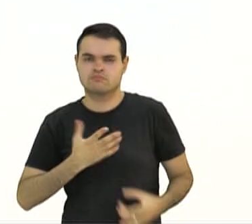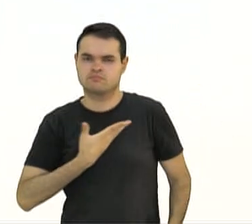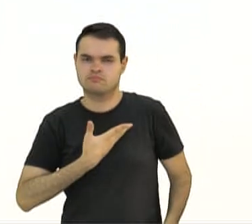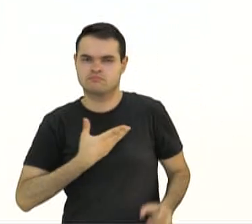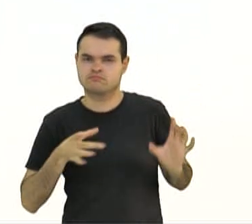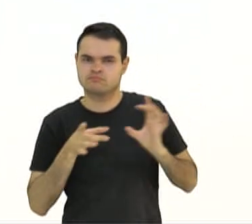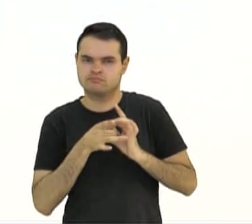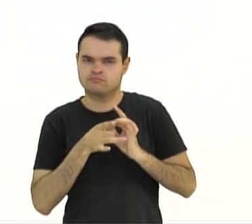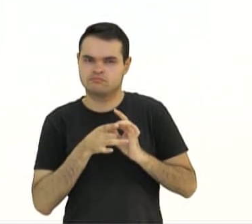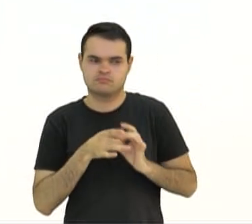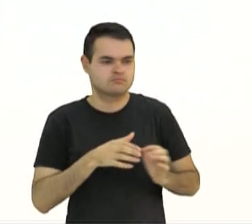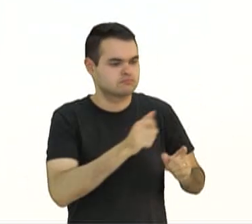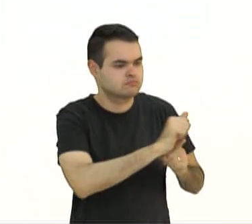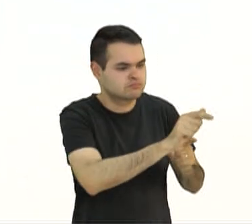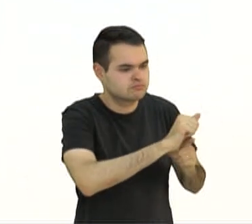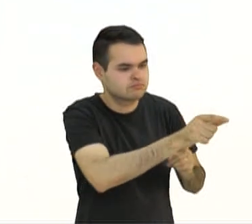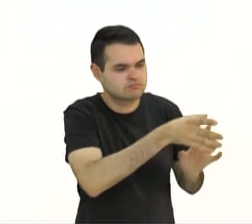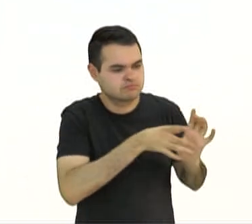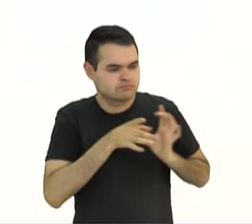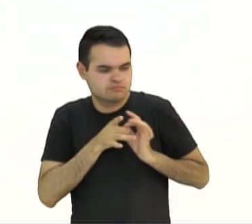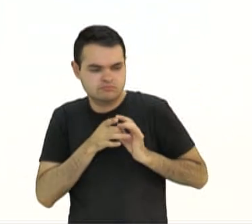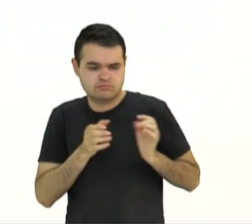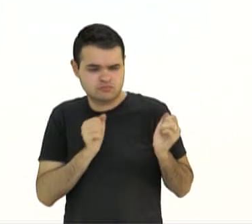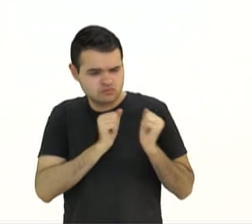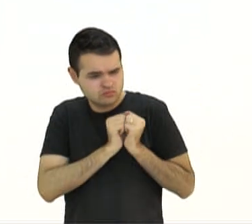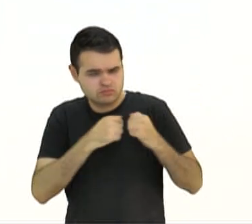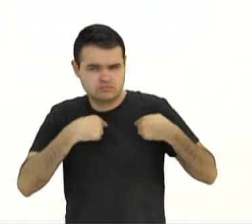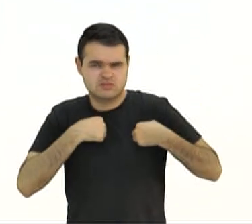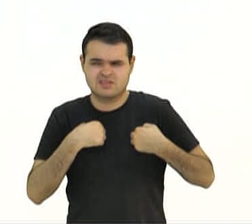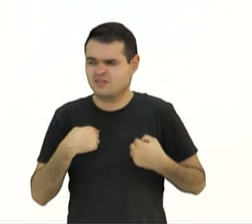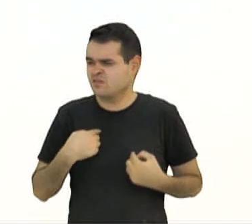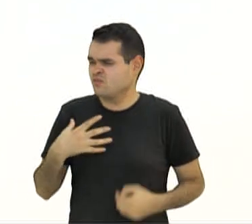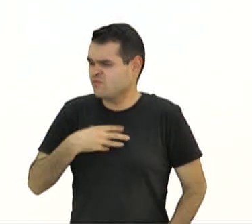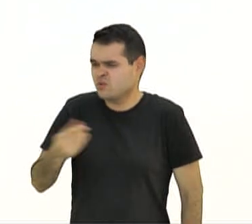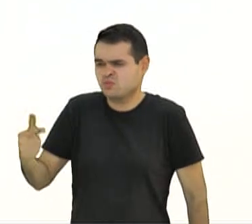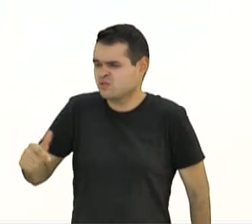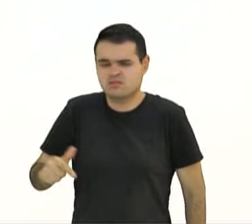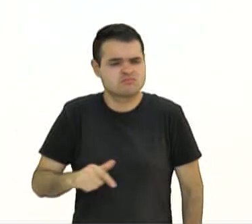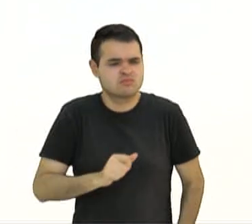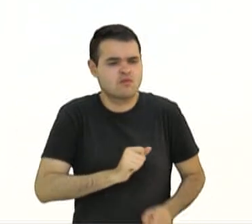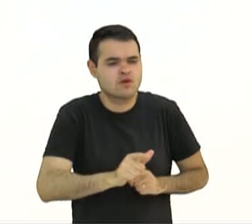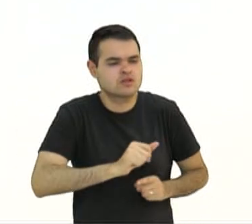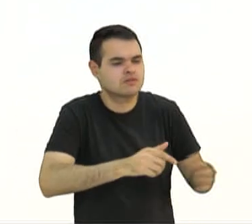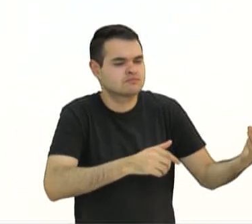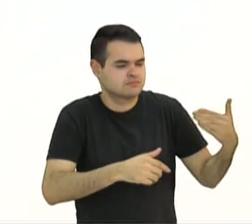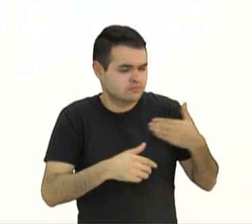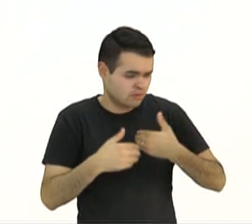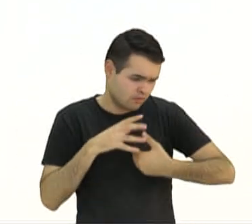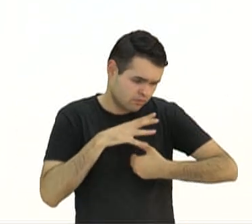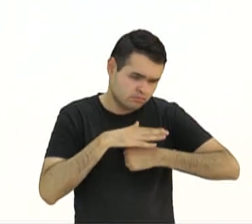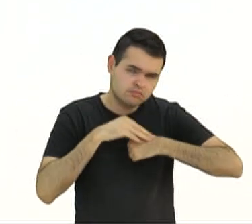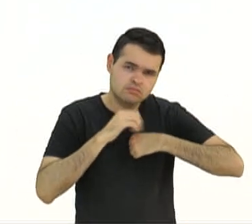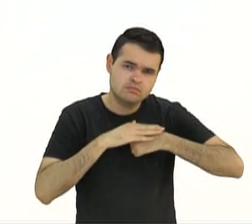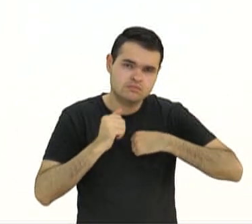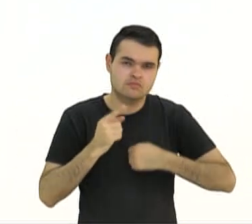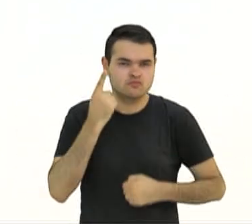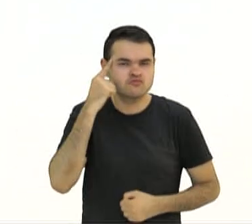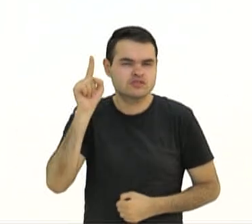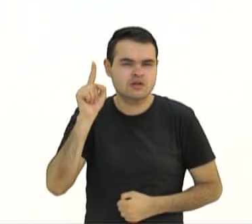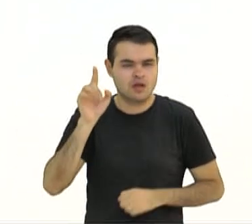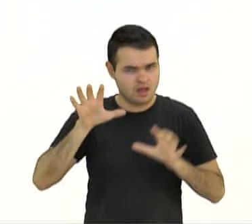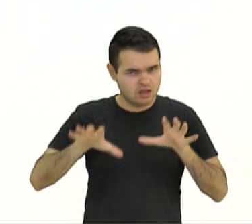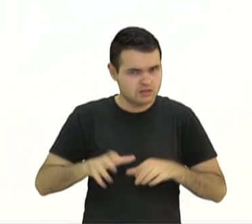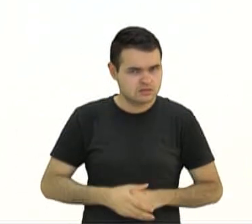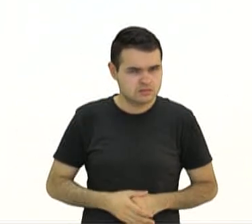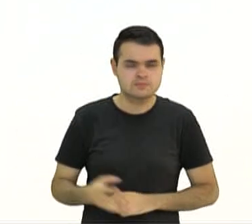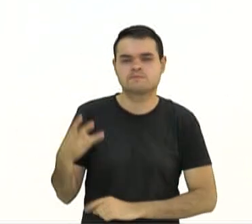Será que alguém alugou essas crianças para servirem de companhia? Ah, eu não tenho filhos, vou alugar essas criancinhas aqui para ficarem comigo um dia. Será que